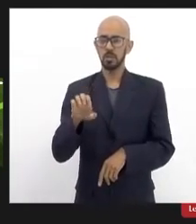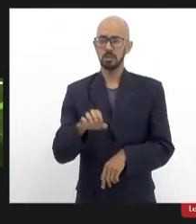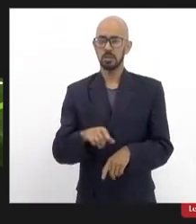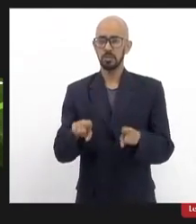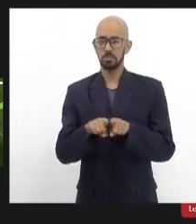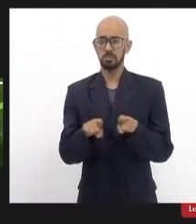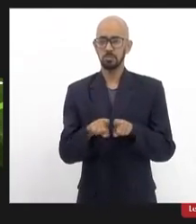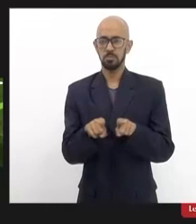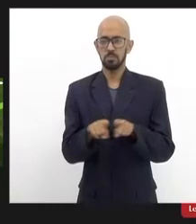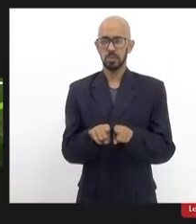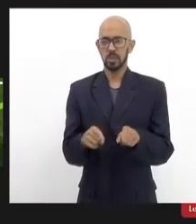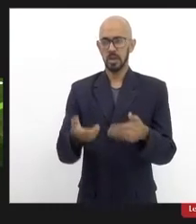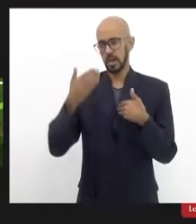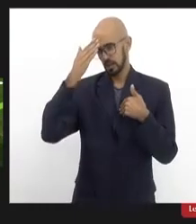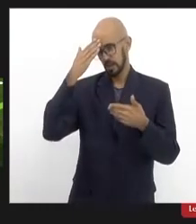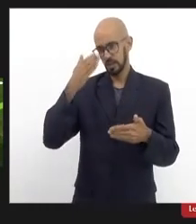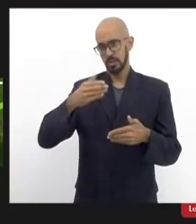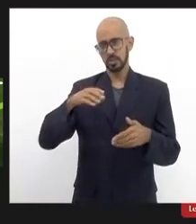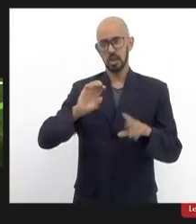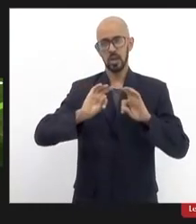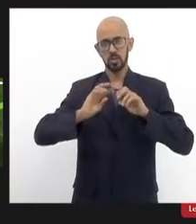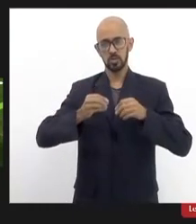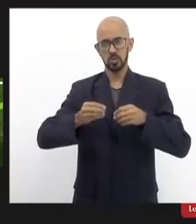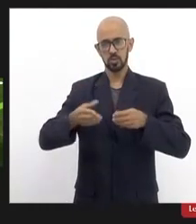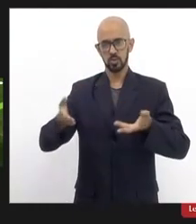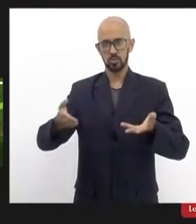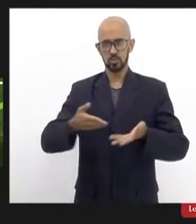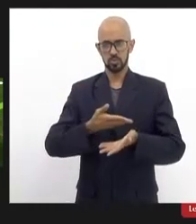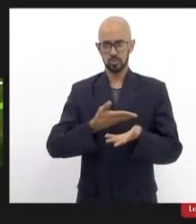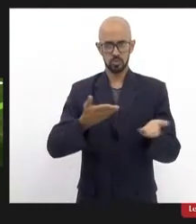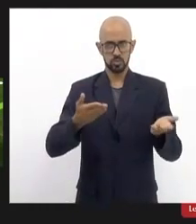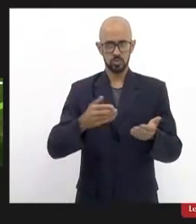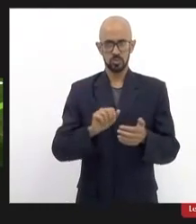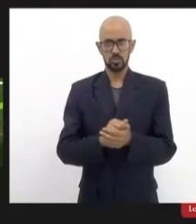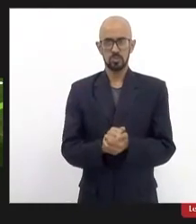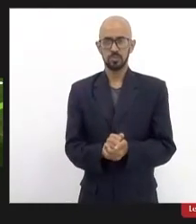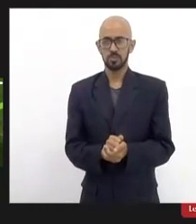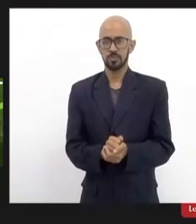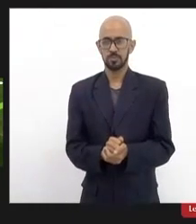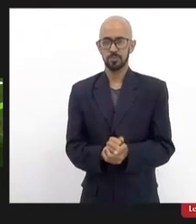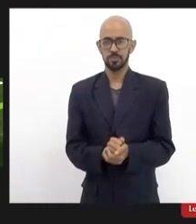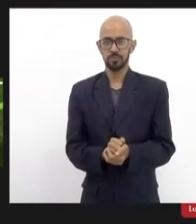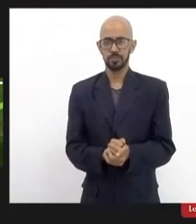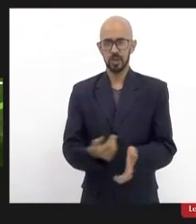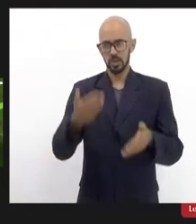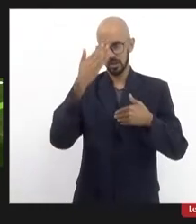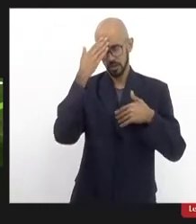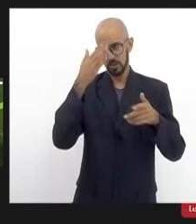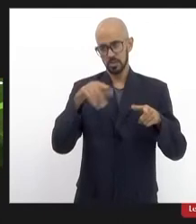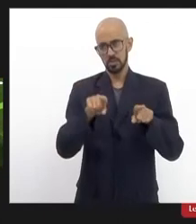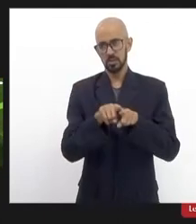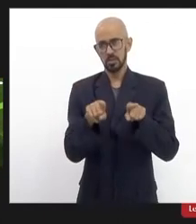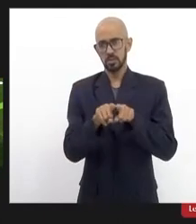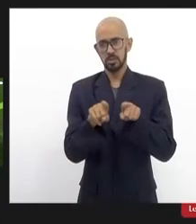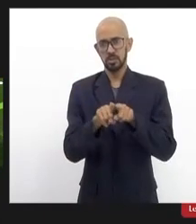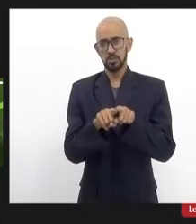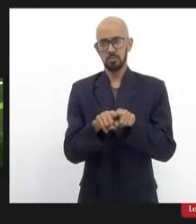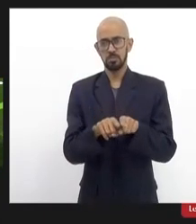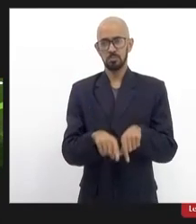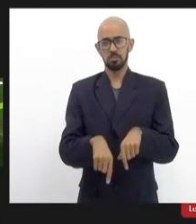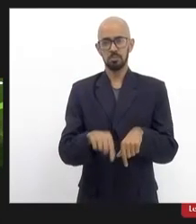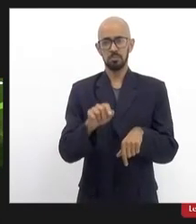e agradecer também do Jal também Lima agradecer agradecer aí Flor Jal pela